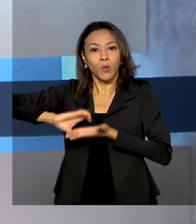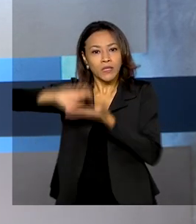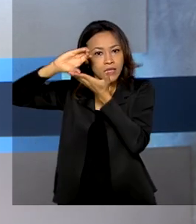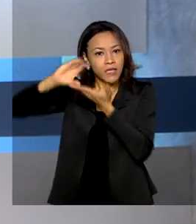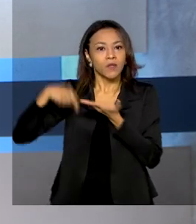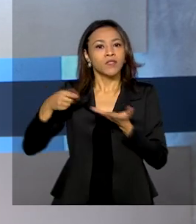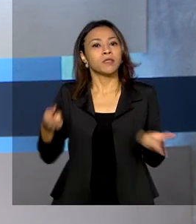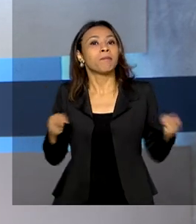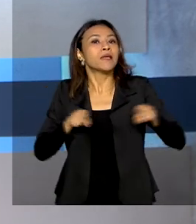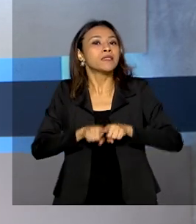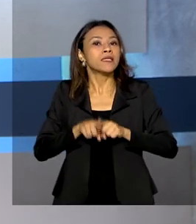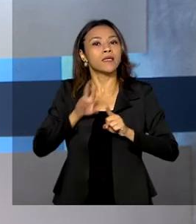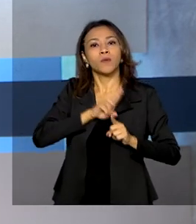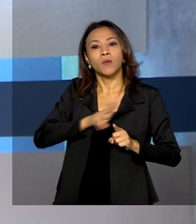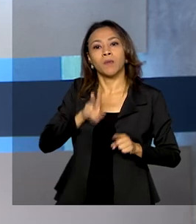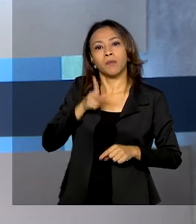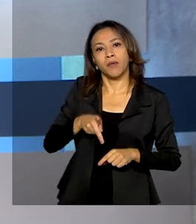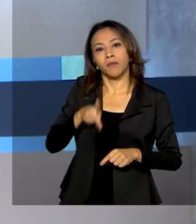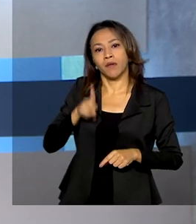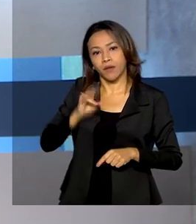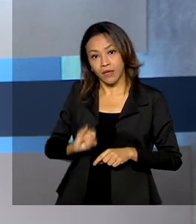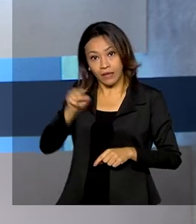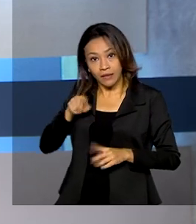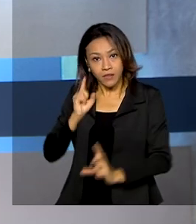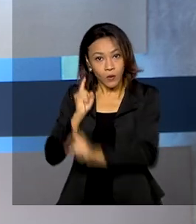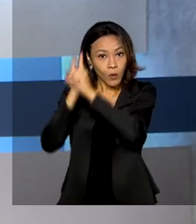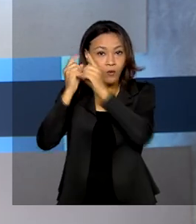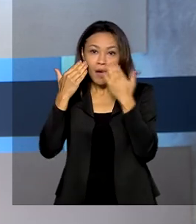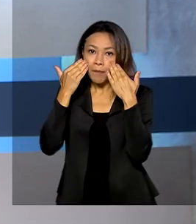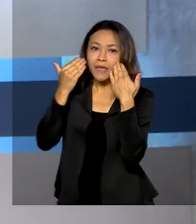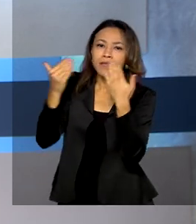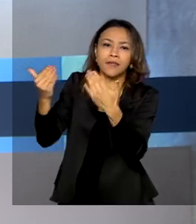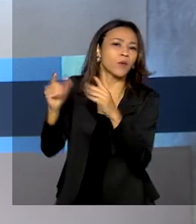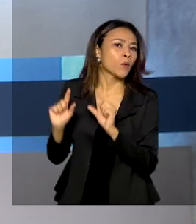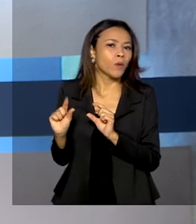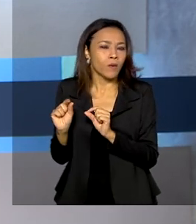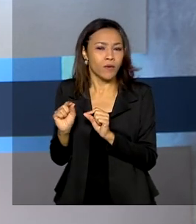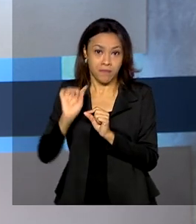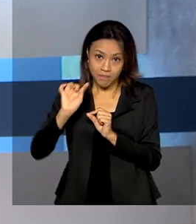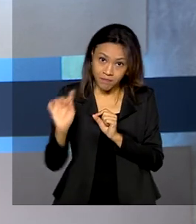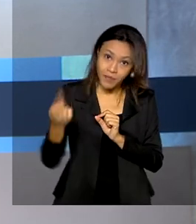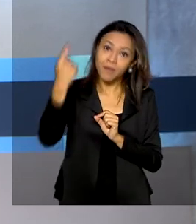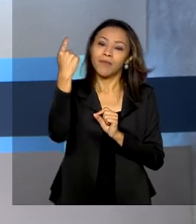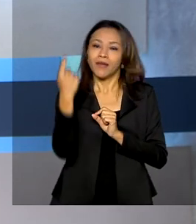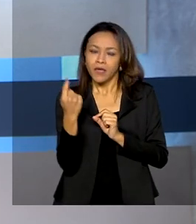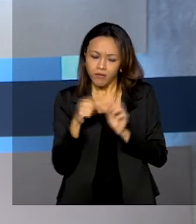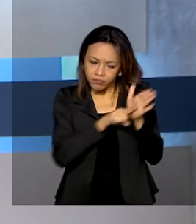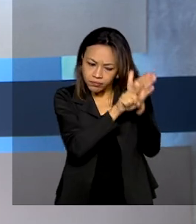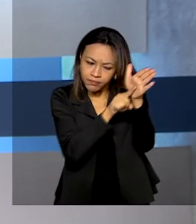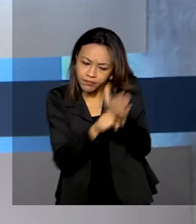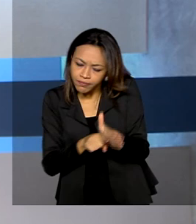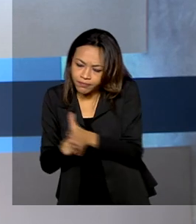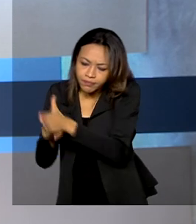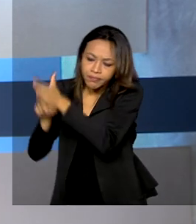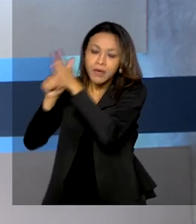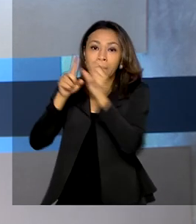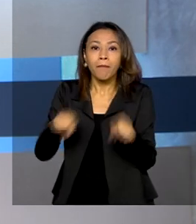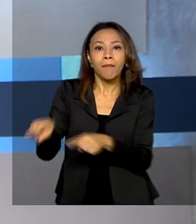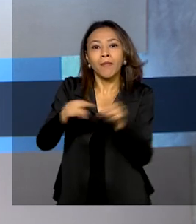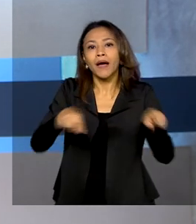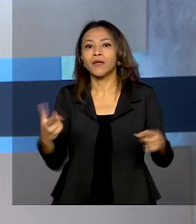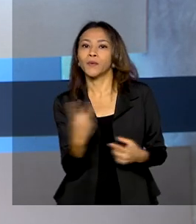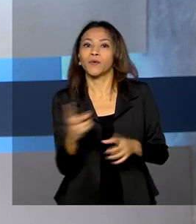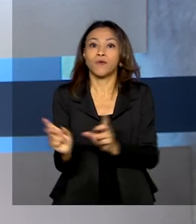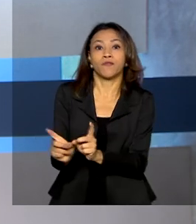de Investimentos, o PPI. Nesse encontro, foi apresentada ainda a conclusão da primeira fase dos estudos para a desestatização